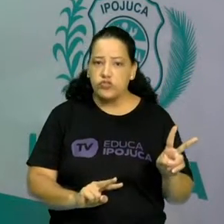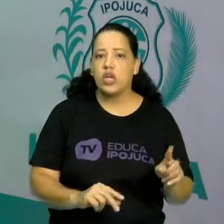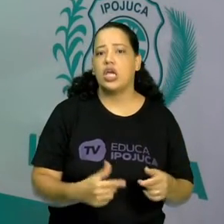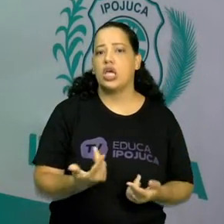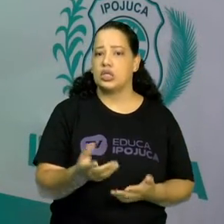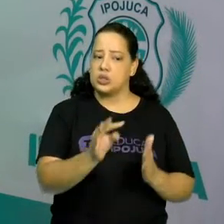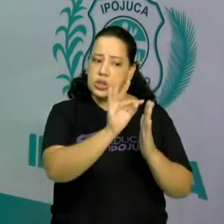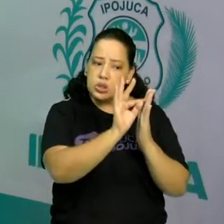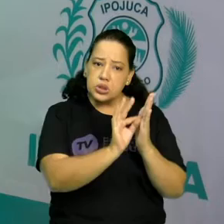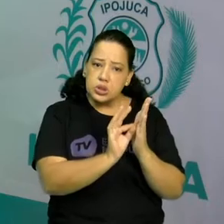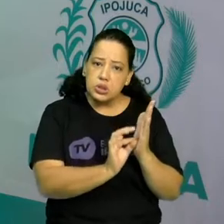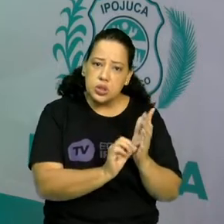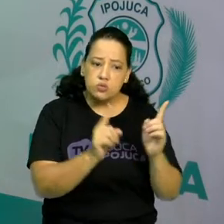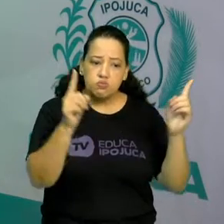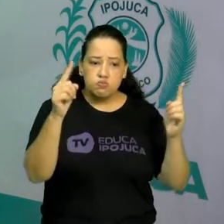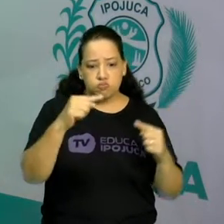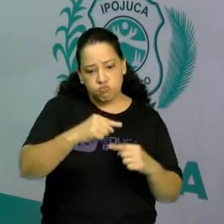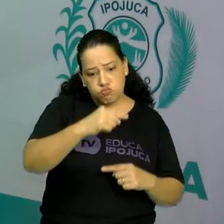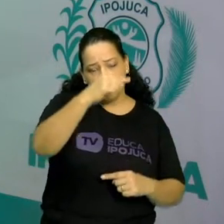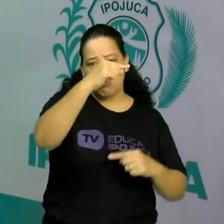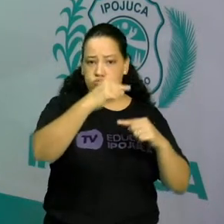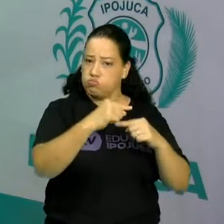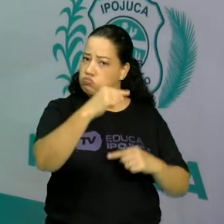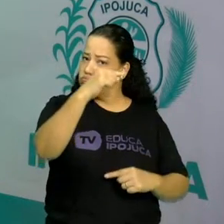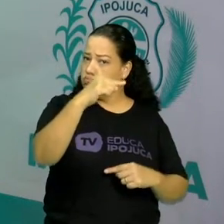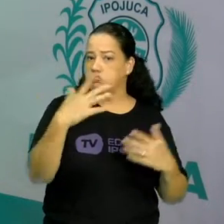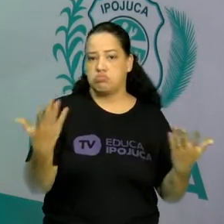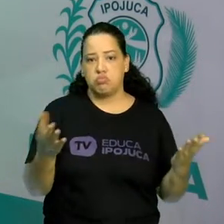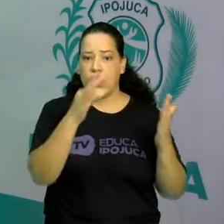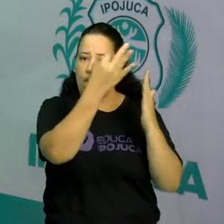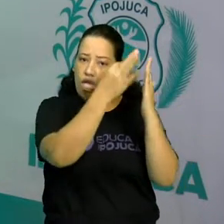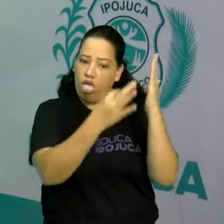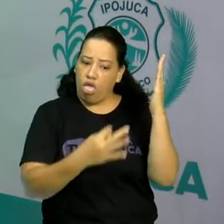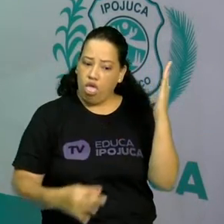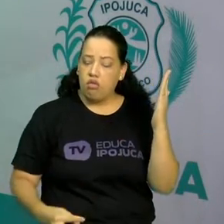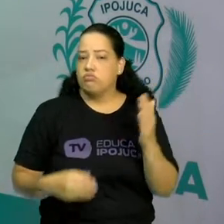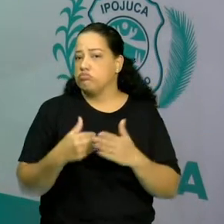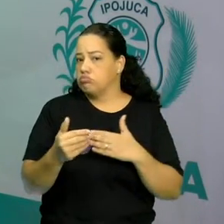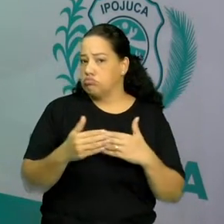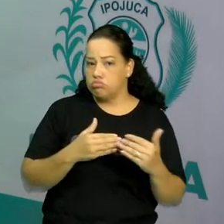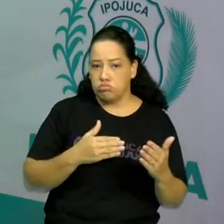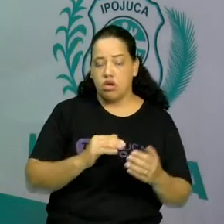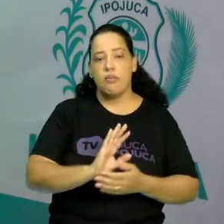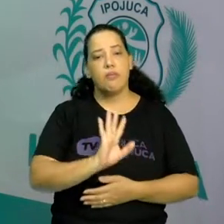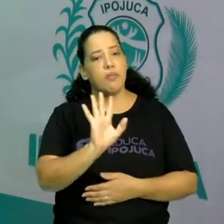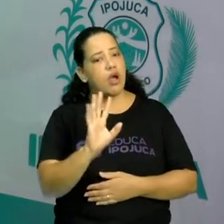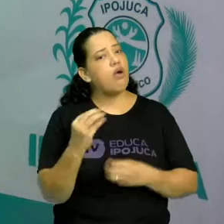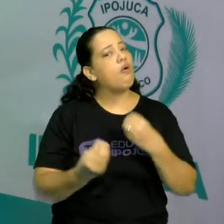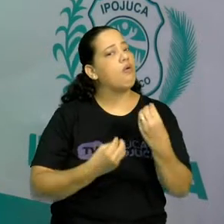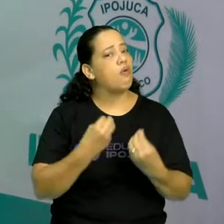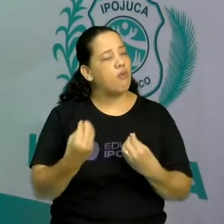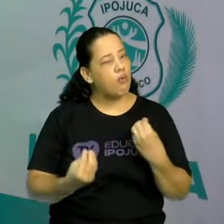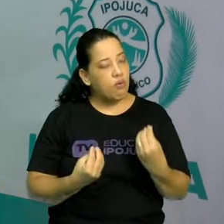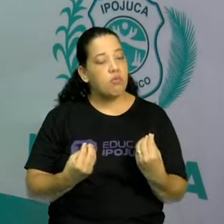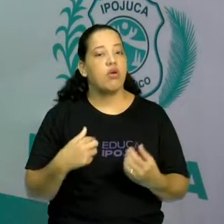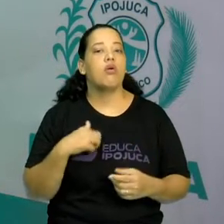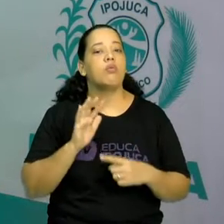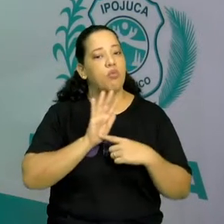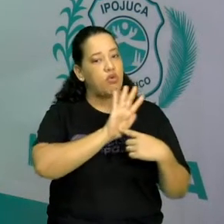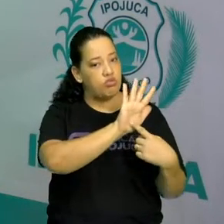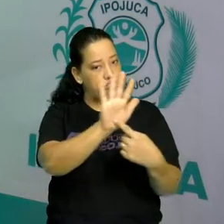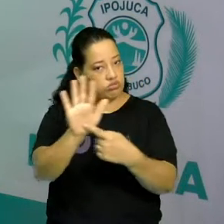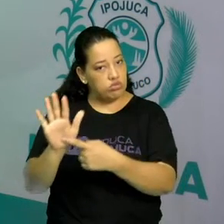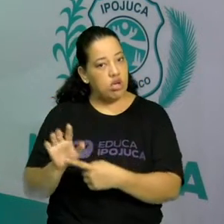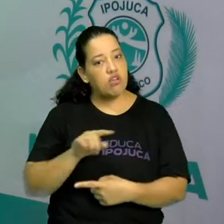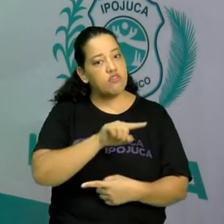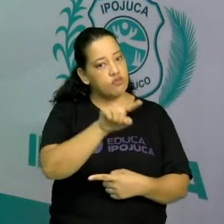médios ou mais longos. E aí vou te apresentar aqui como é o processo desses textos, para que você compreenda e saiba